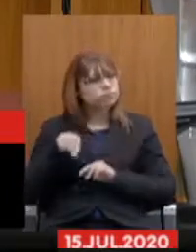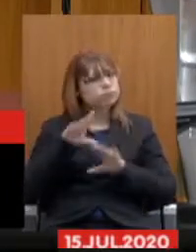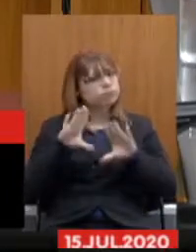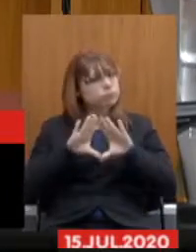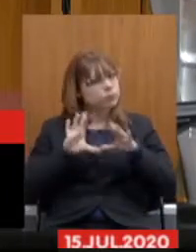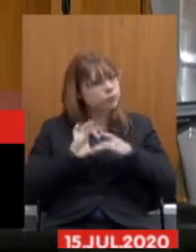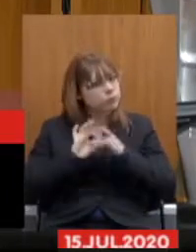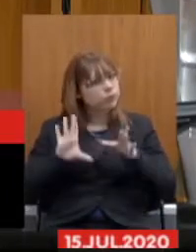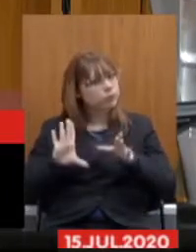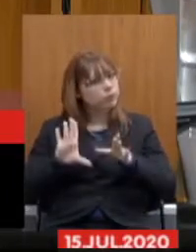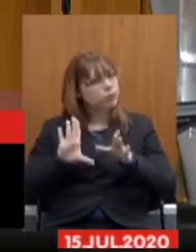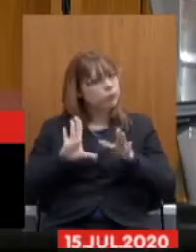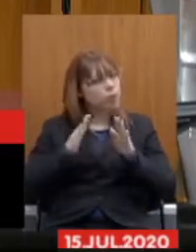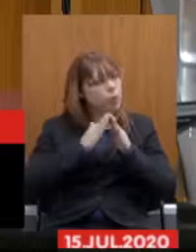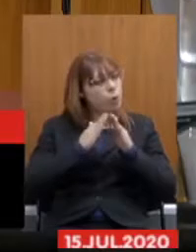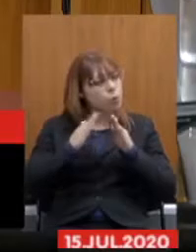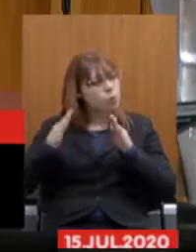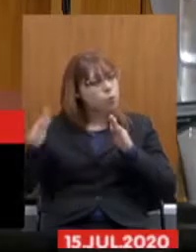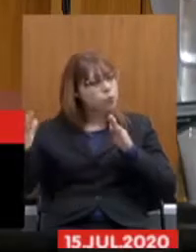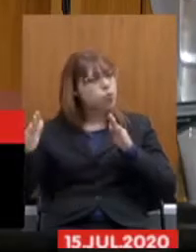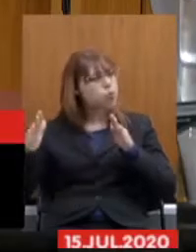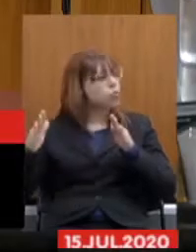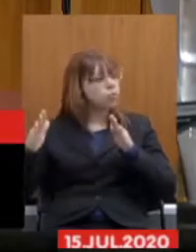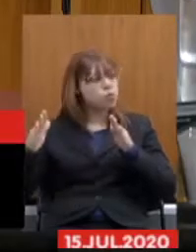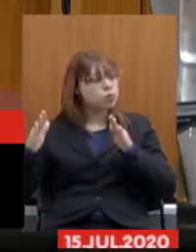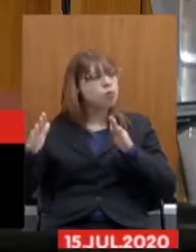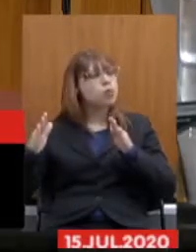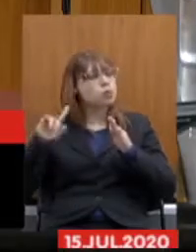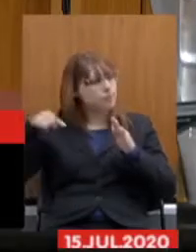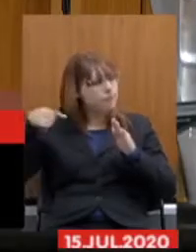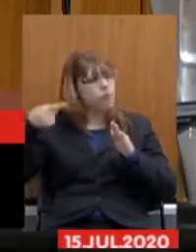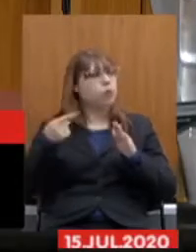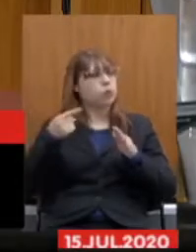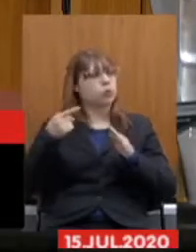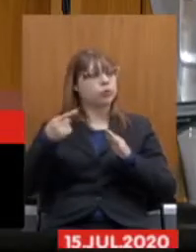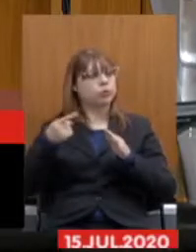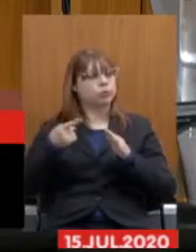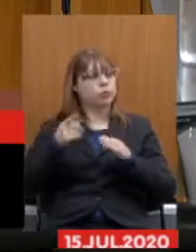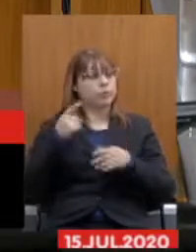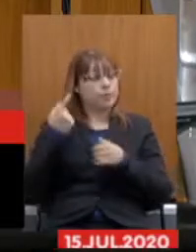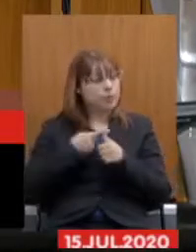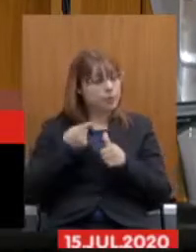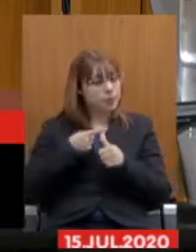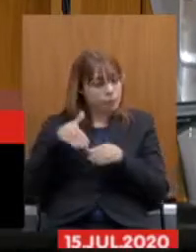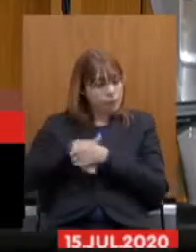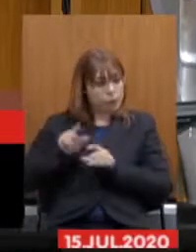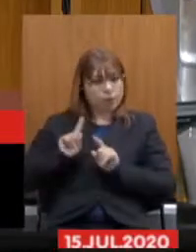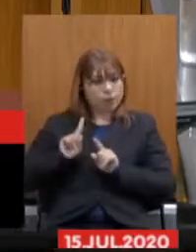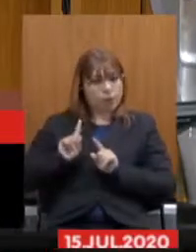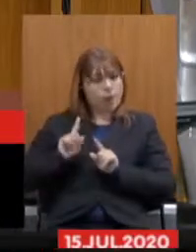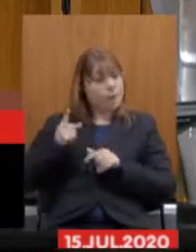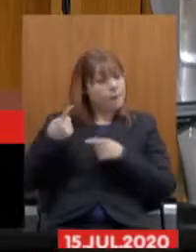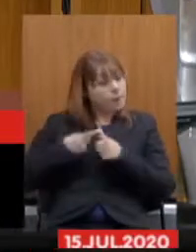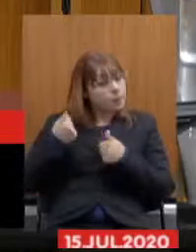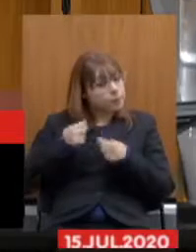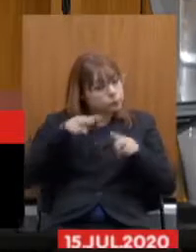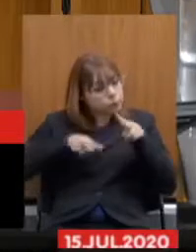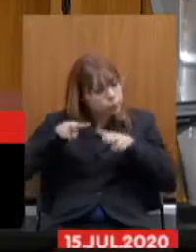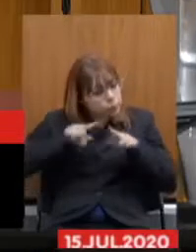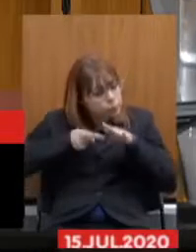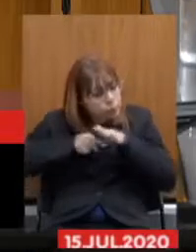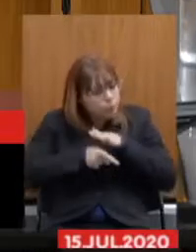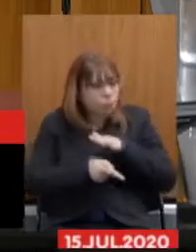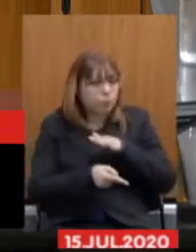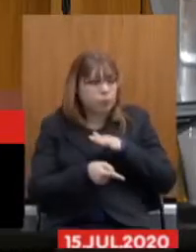prorrogue esse prazo e antes fazer qualquer votação aprofunde a análise dos